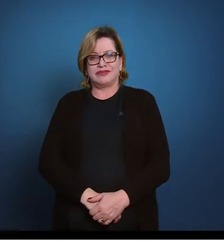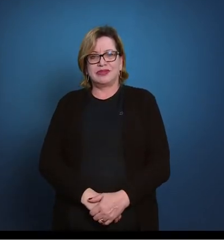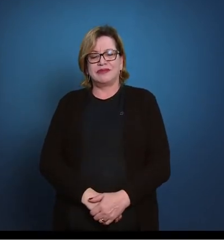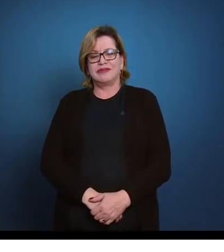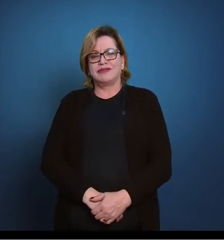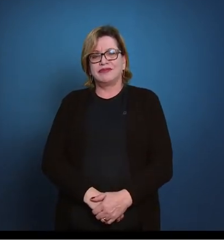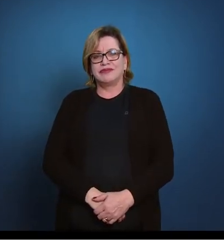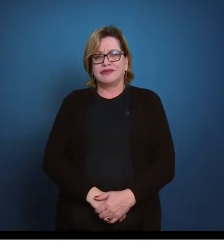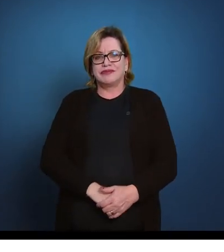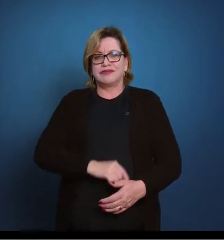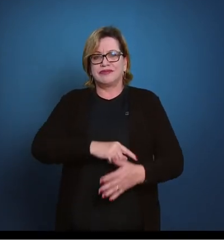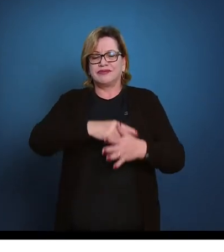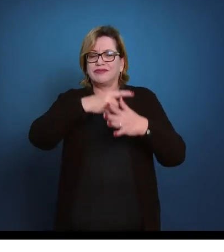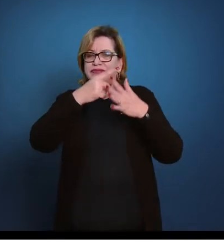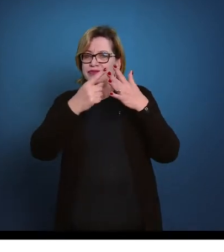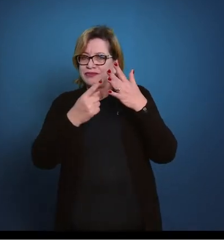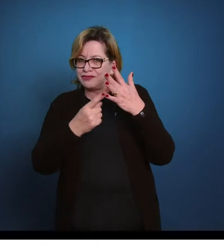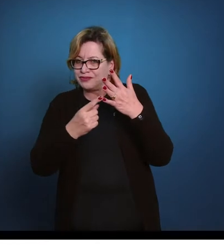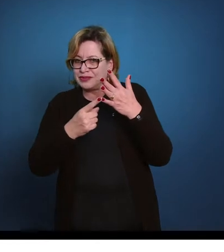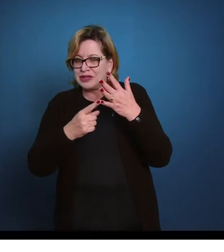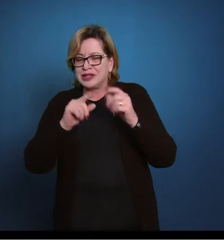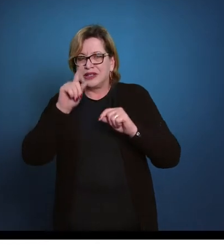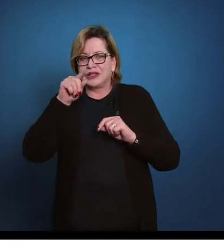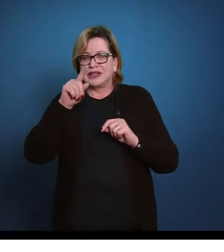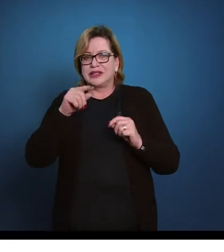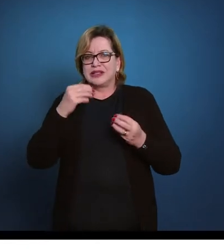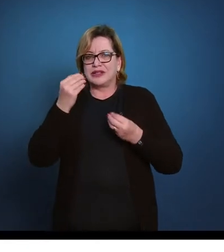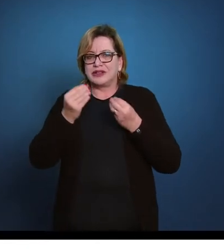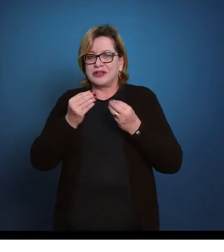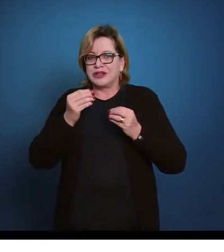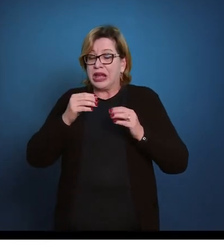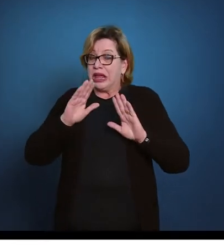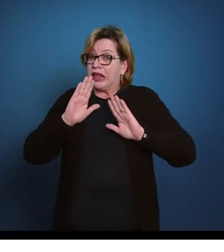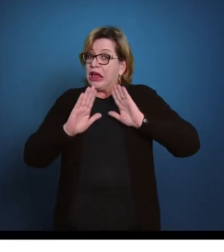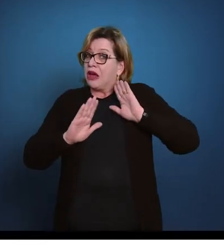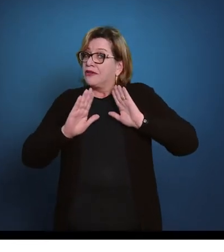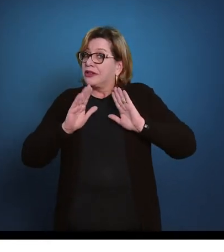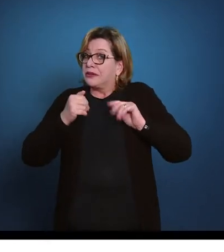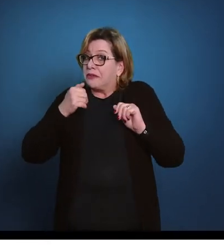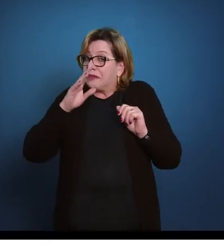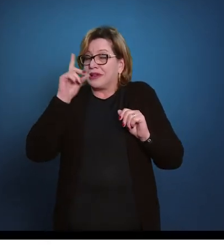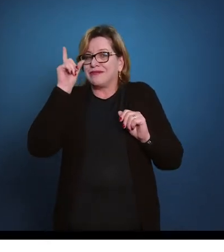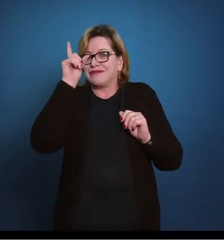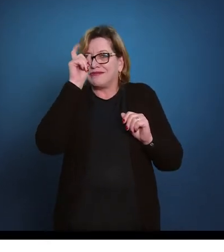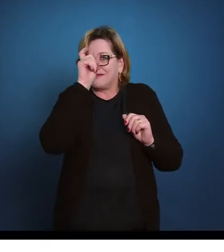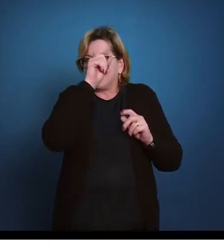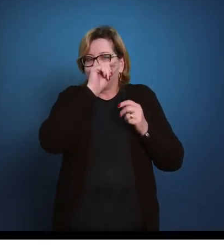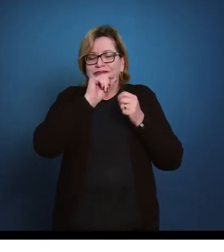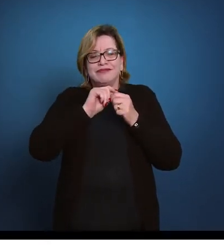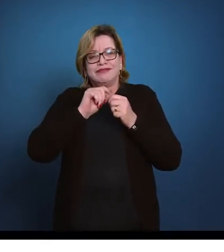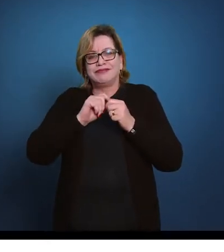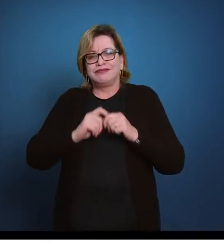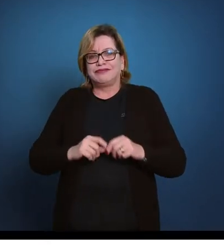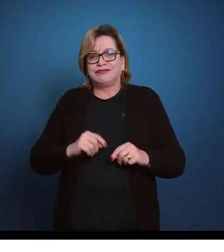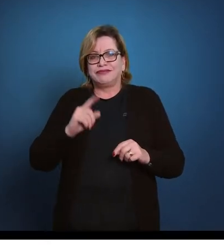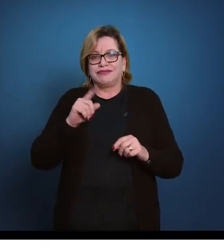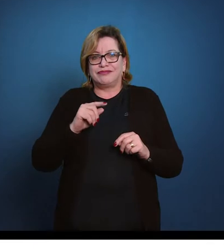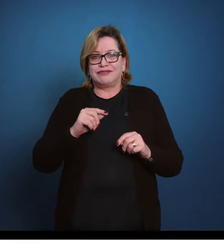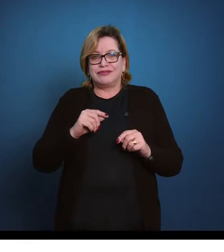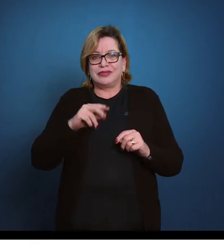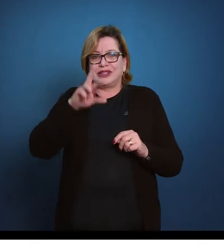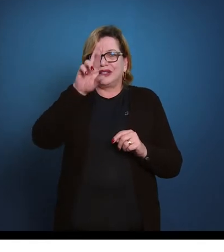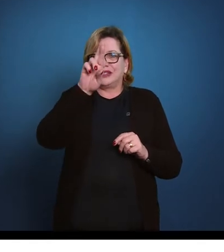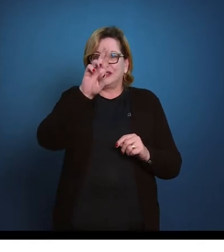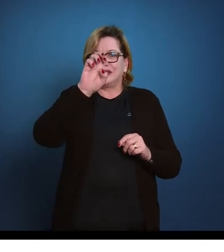Então, o nosso próximo movimento, e talvez o mais complexo que nós vamos trabalhar, é o movimento da